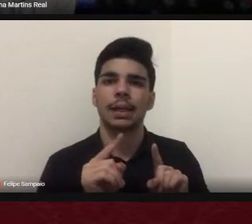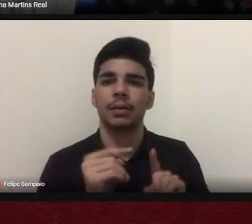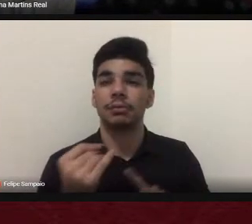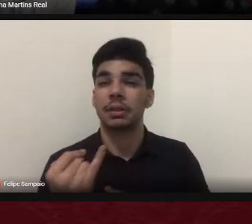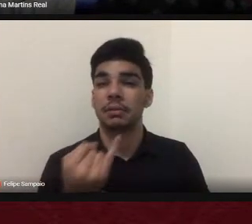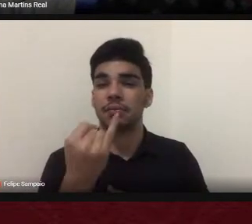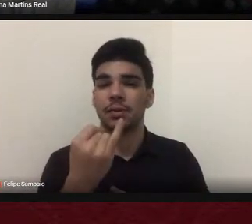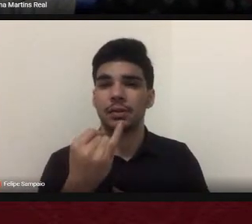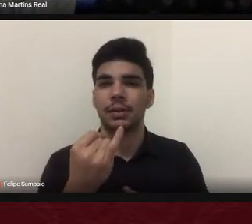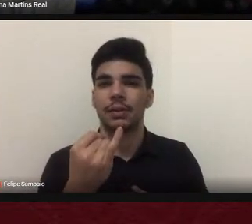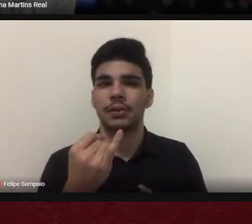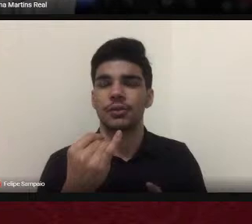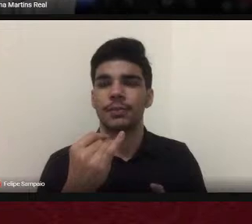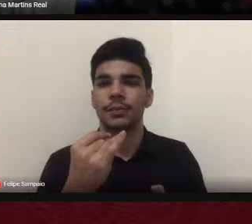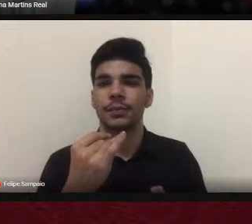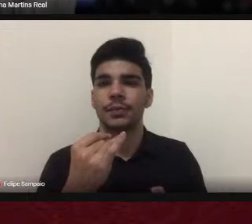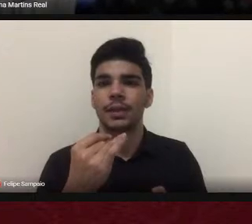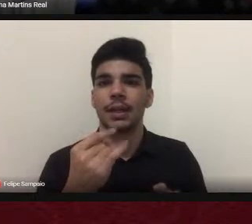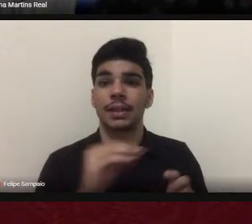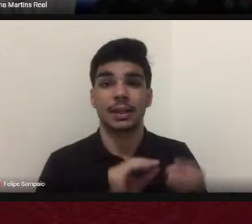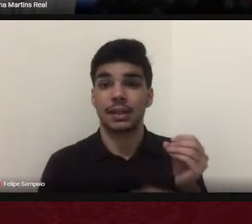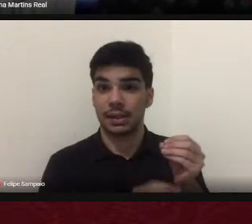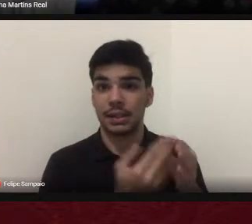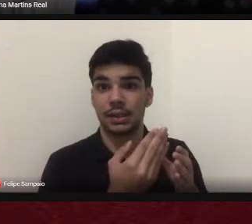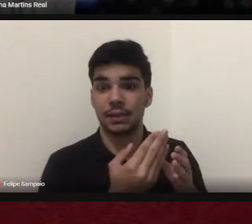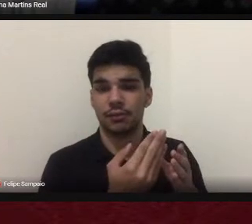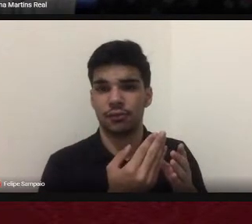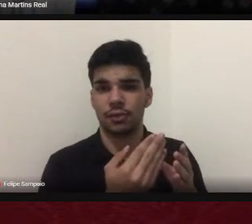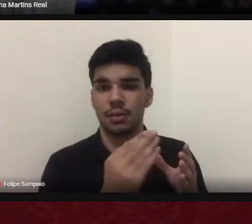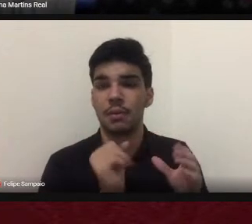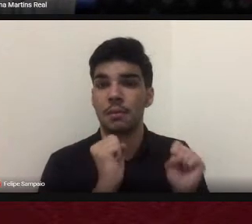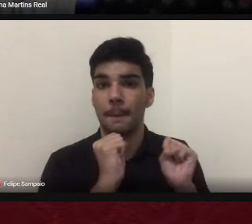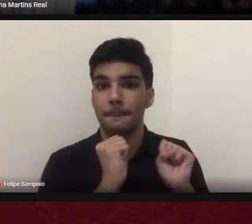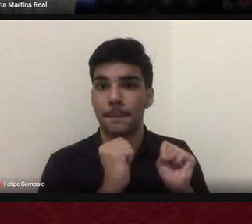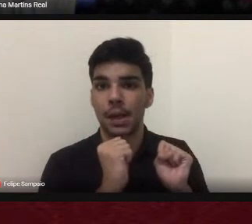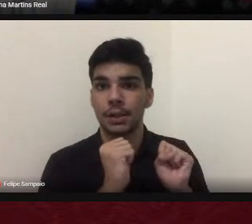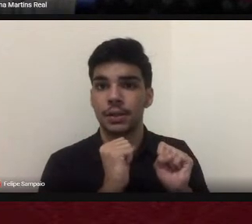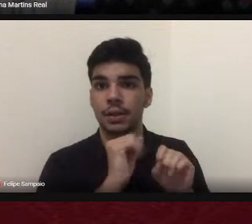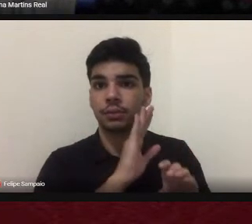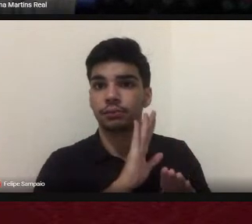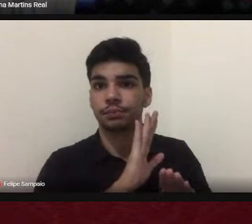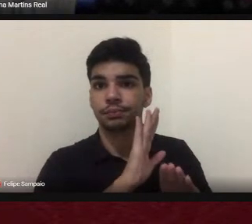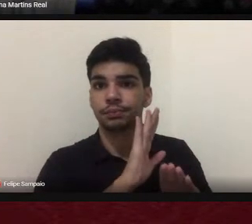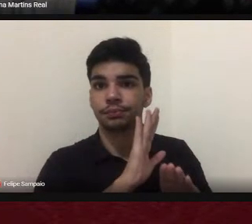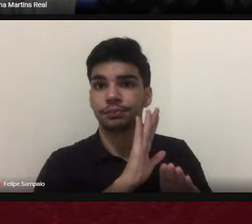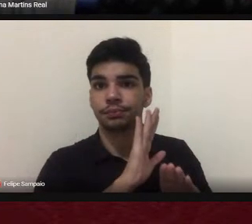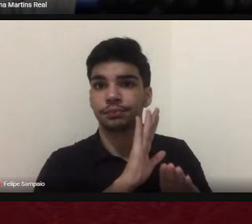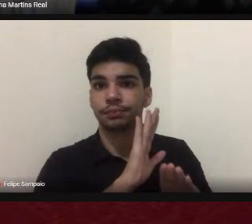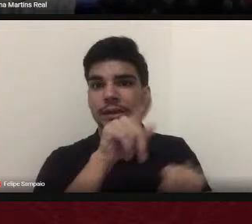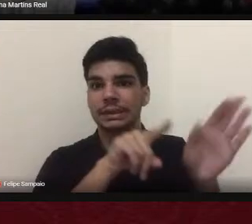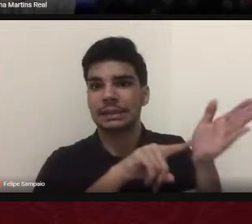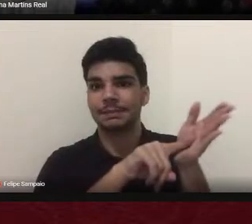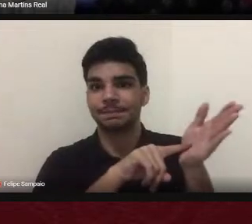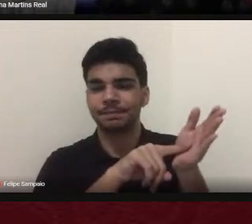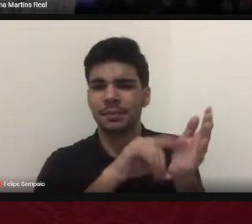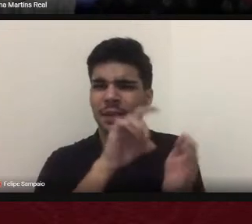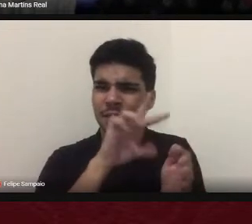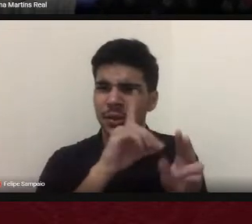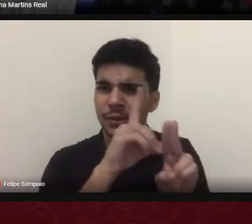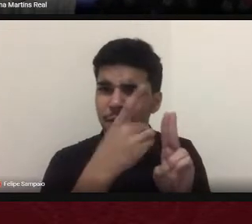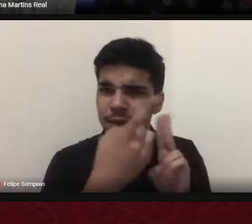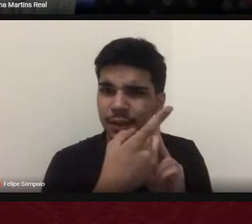obra pode contribuir com muitas outras pesquisas, não só no âmbito da UFGD, mas, especialmente, para